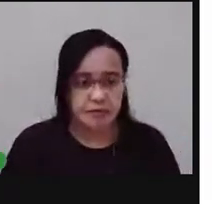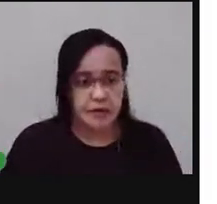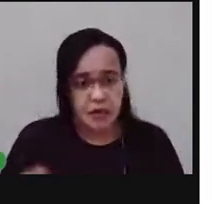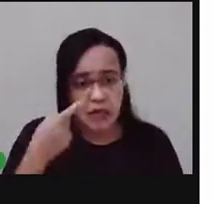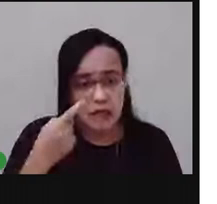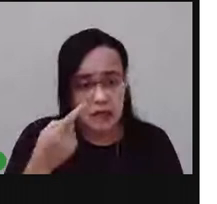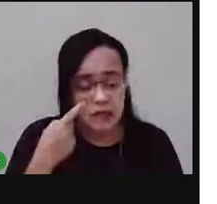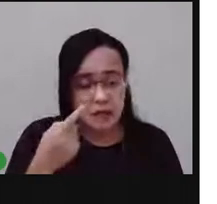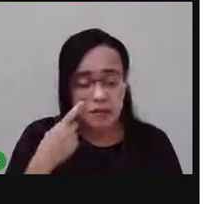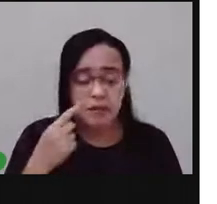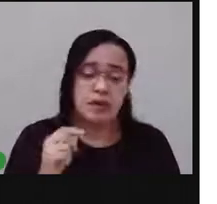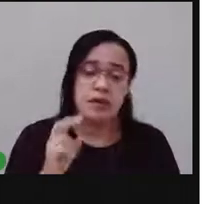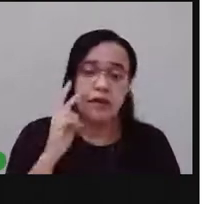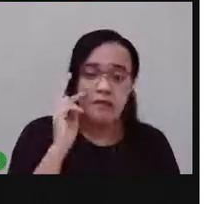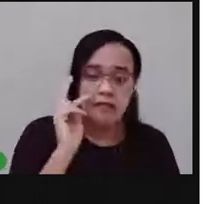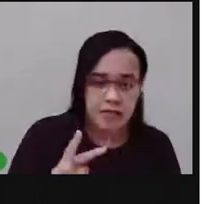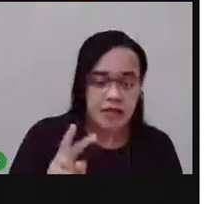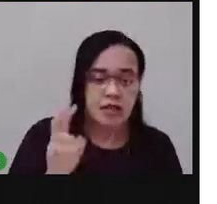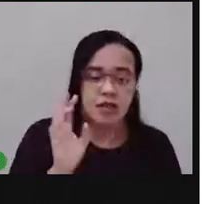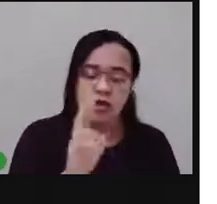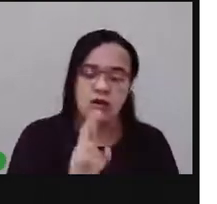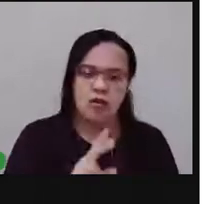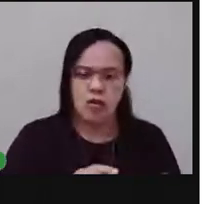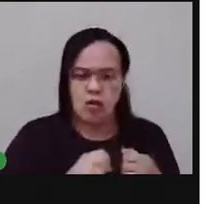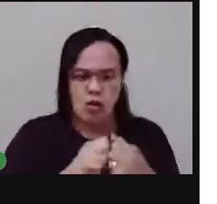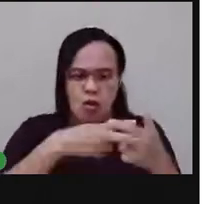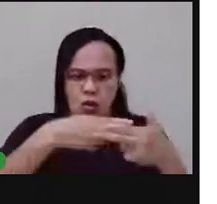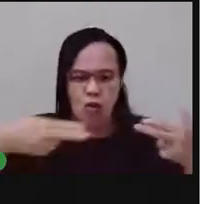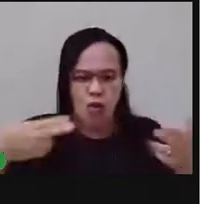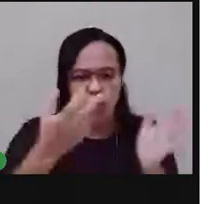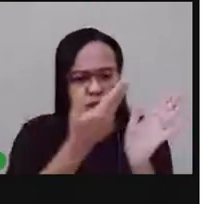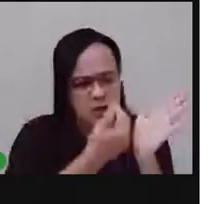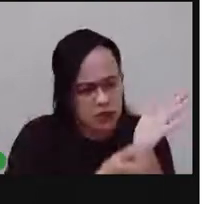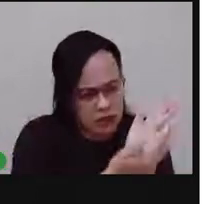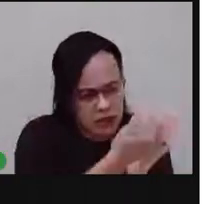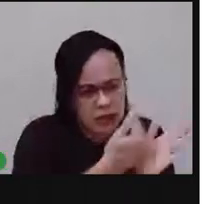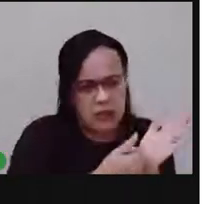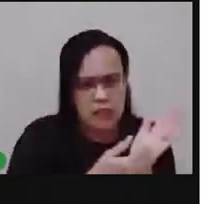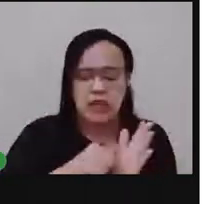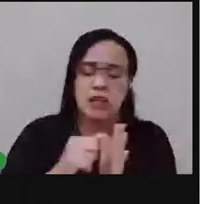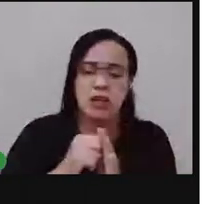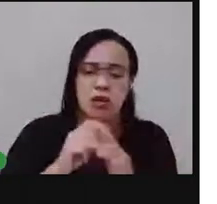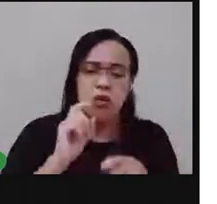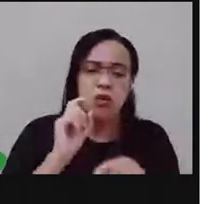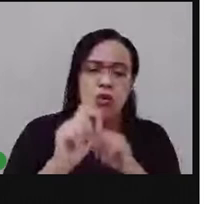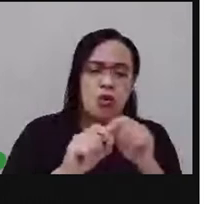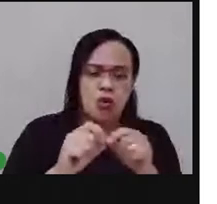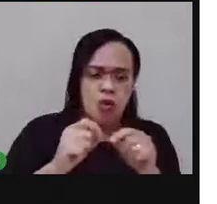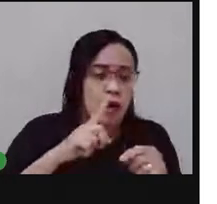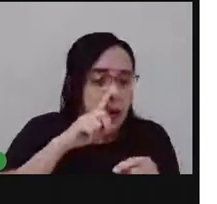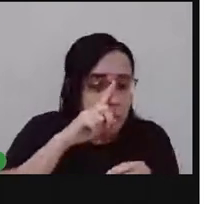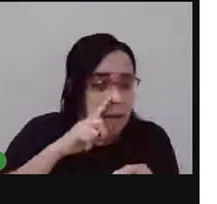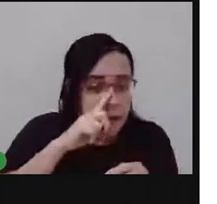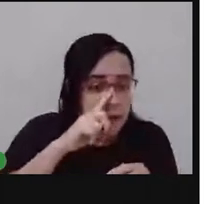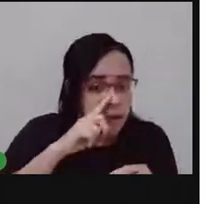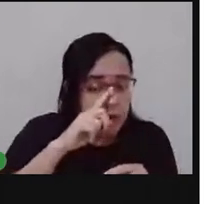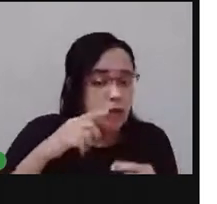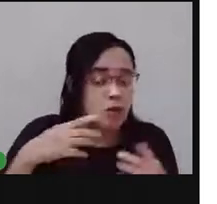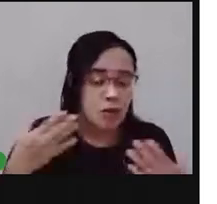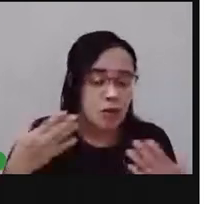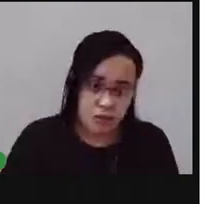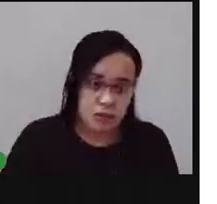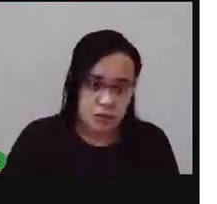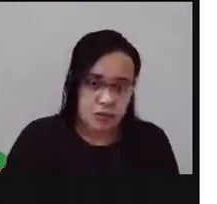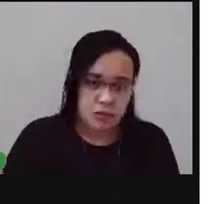universais. Que nos mostraram alerta de perigo. Nos produtos químicos. Que